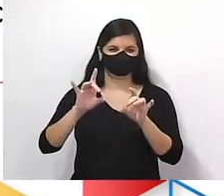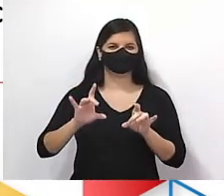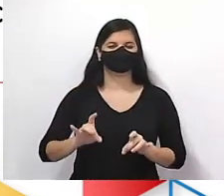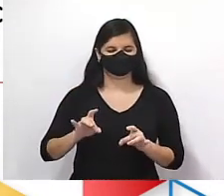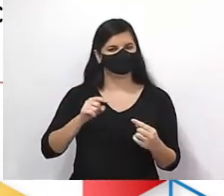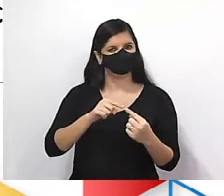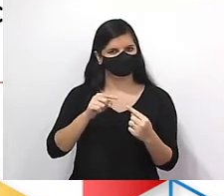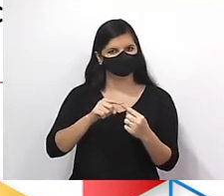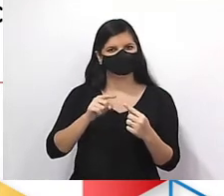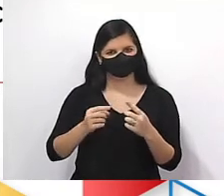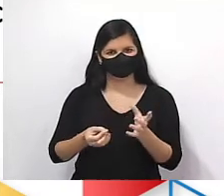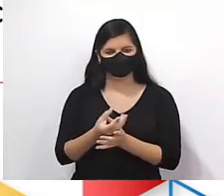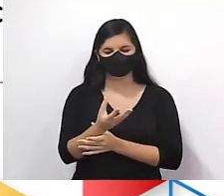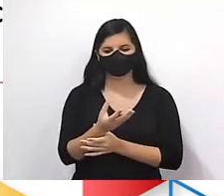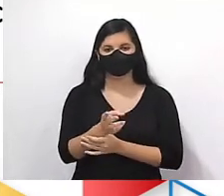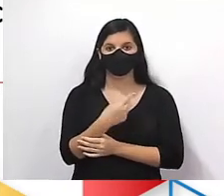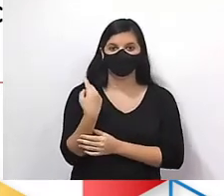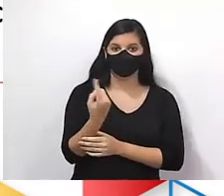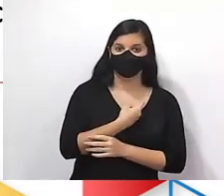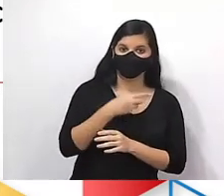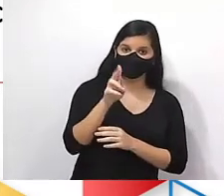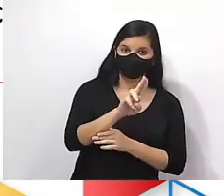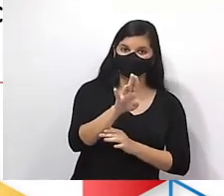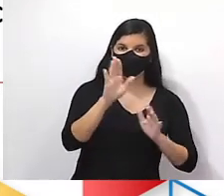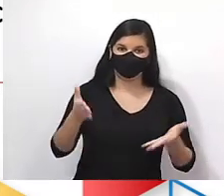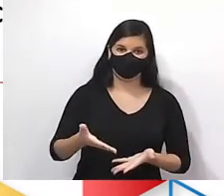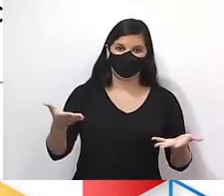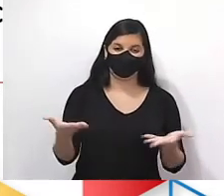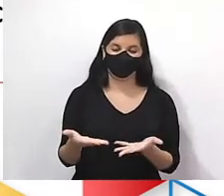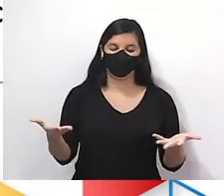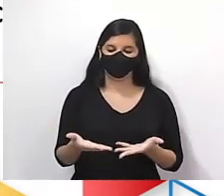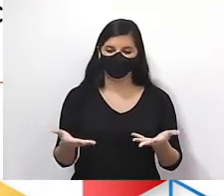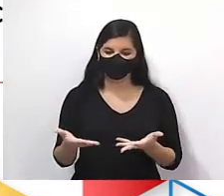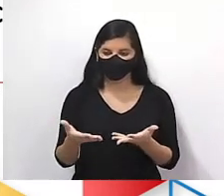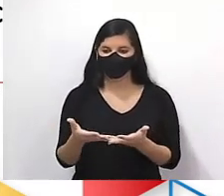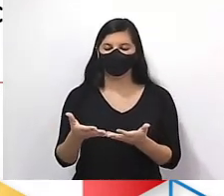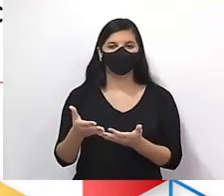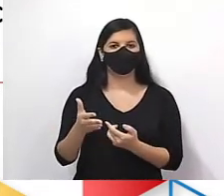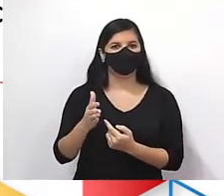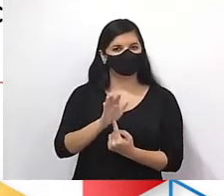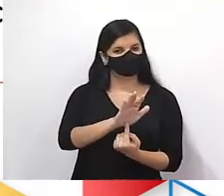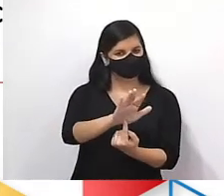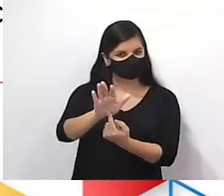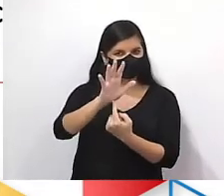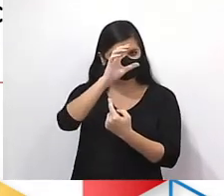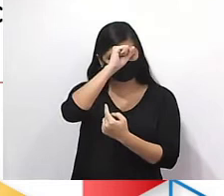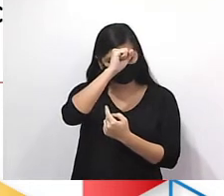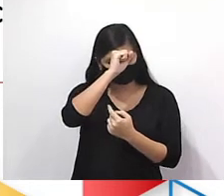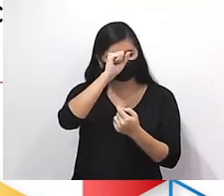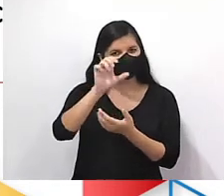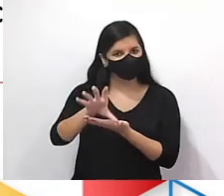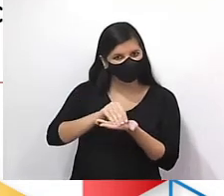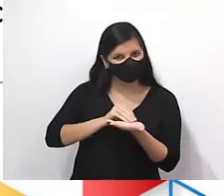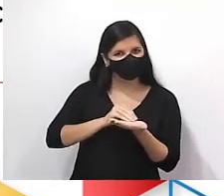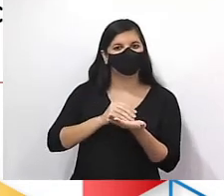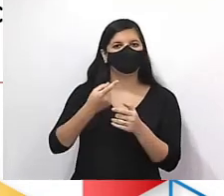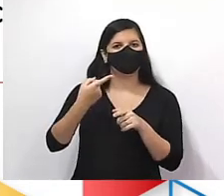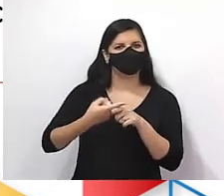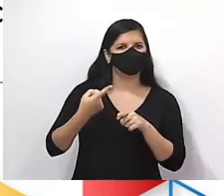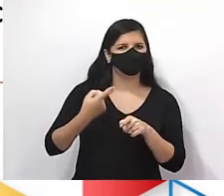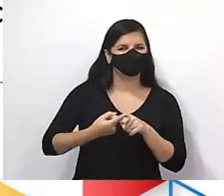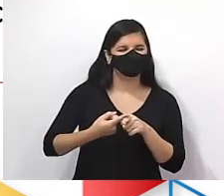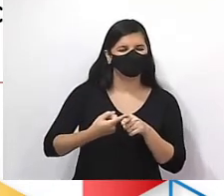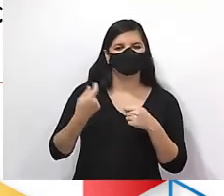fazer isso. Então, nós estamos utilizando agora, tá? Para que vocês aprendam a fazer fluxograma. Fluxograma. Por quê?